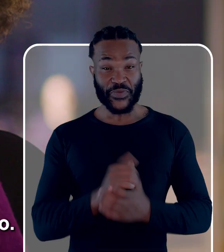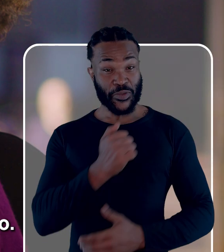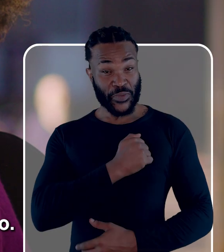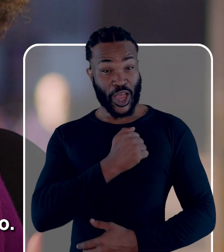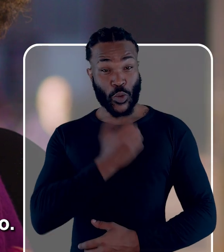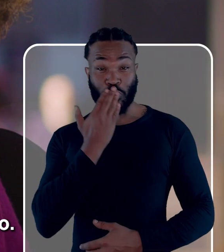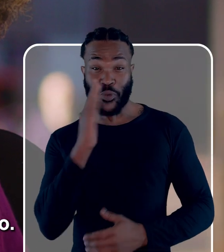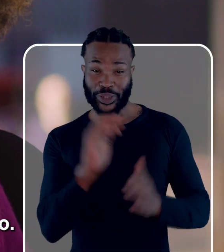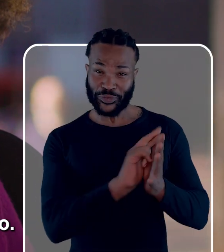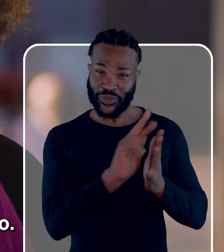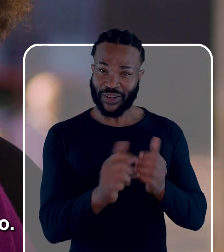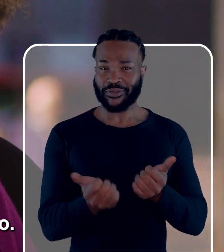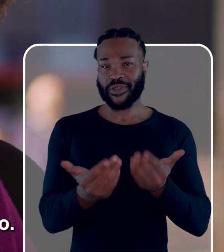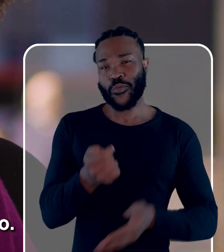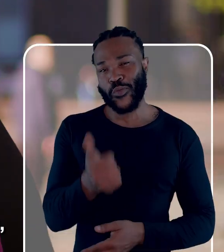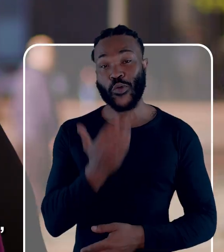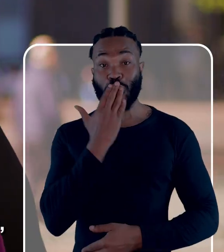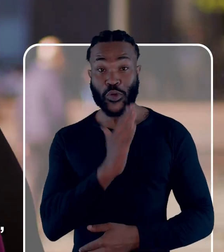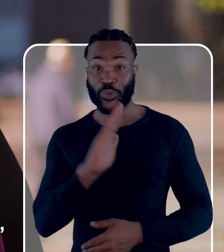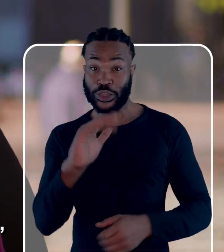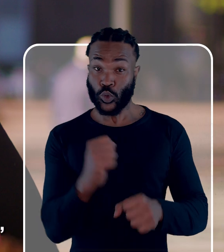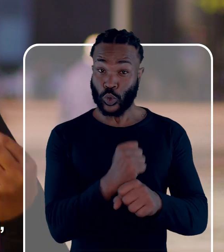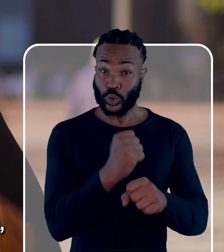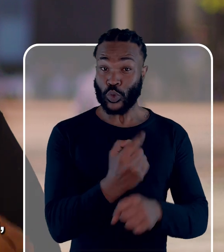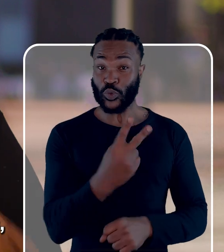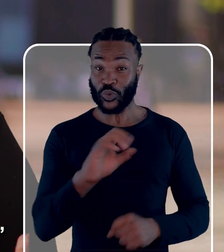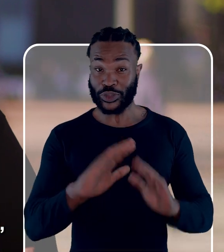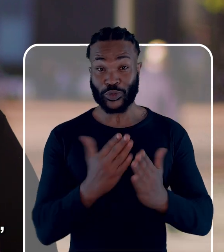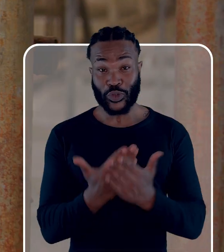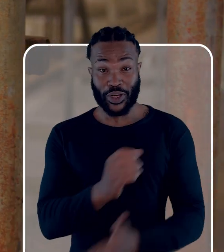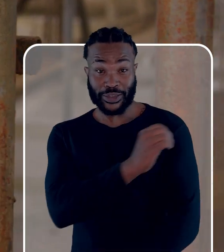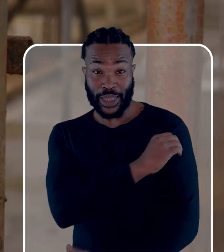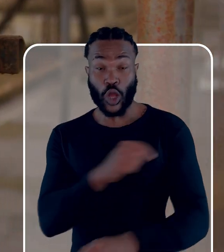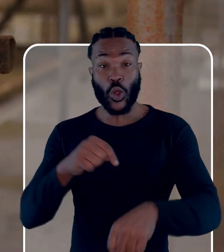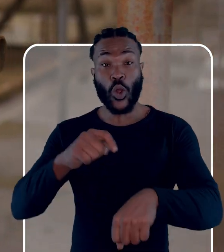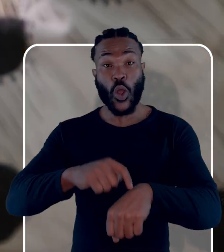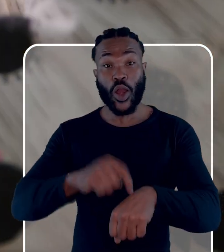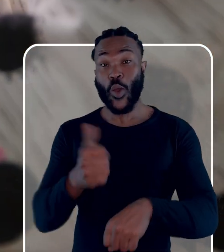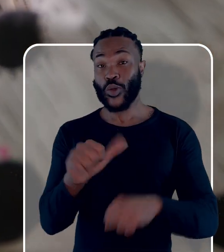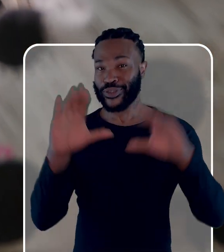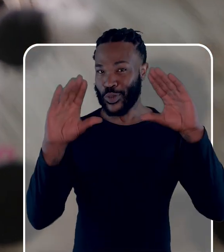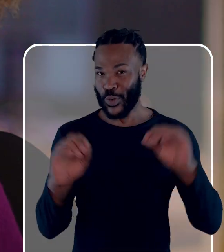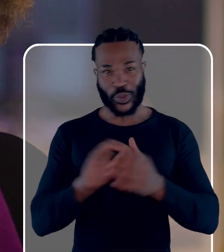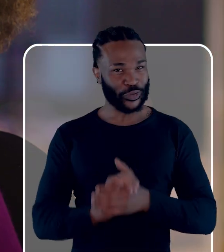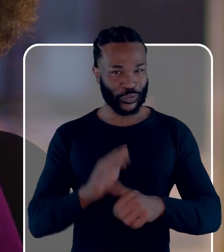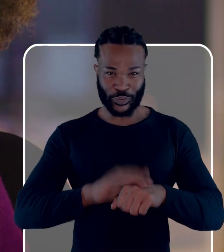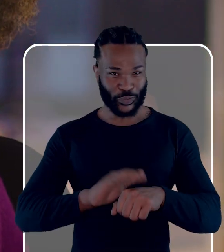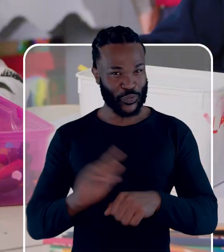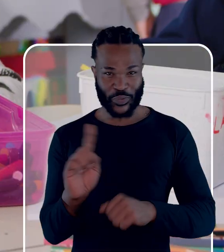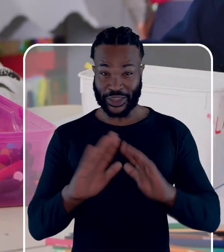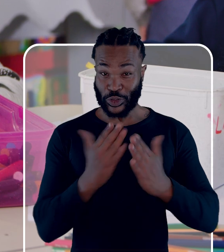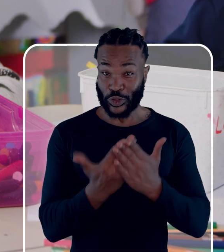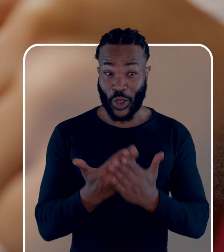Melo promete muito e entrega pouco. Prometeu pelo menos 20 creches, funcionando até as 23 horas, e não